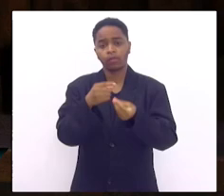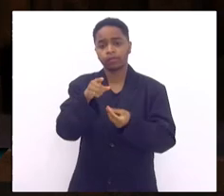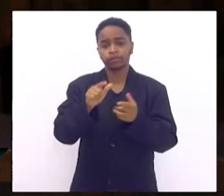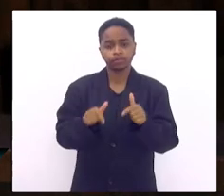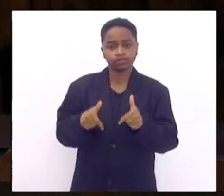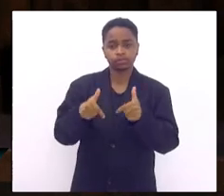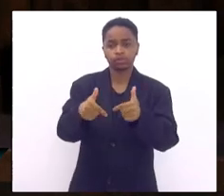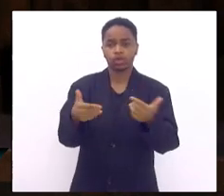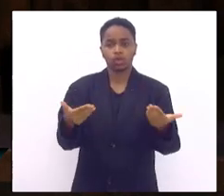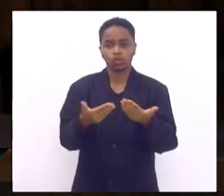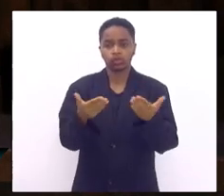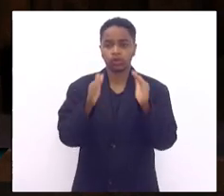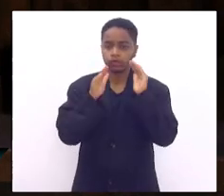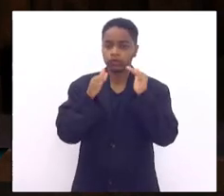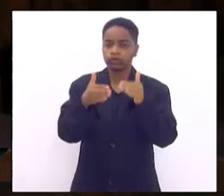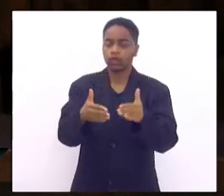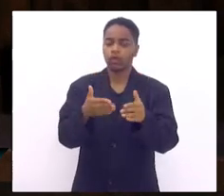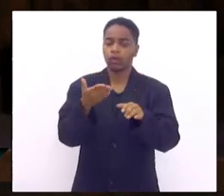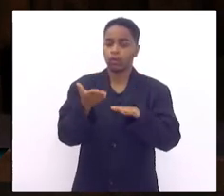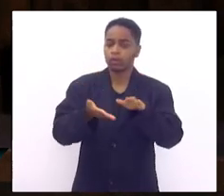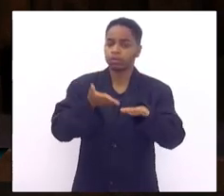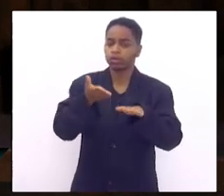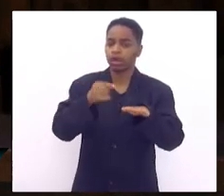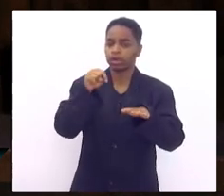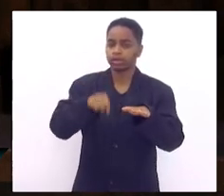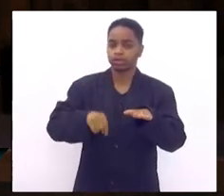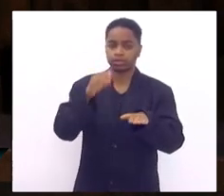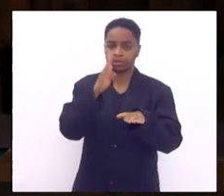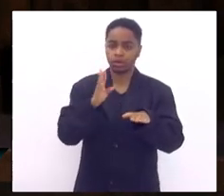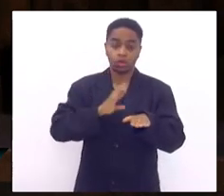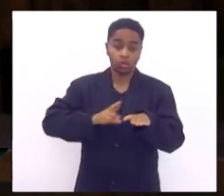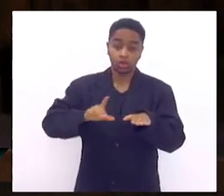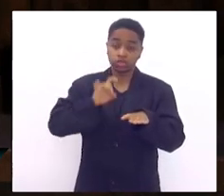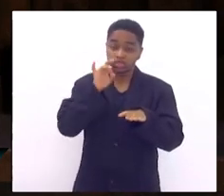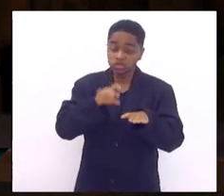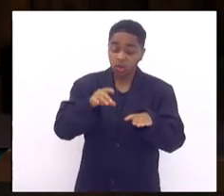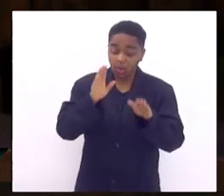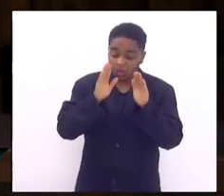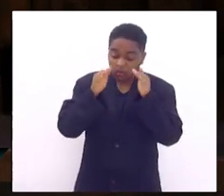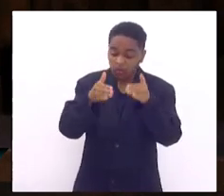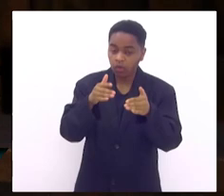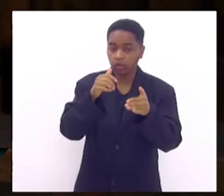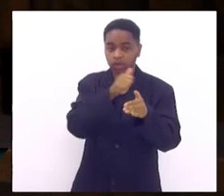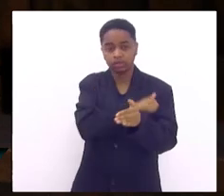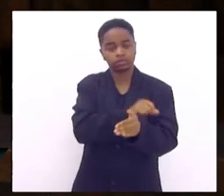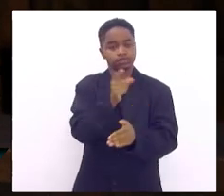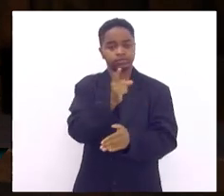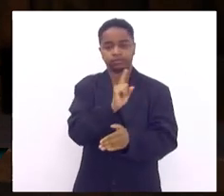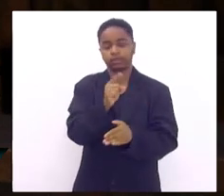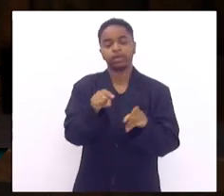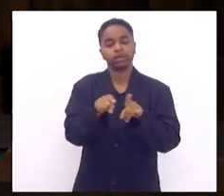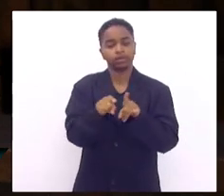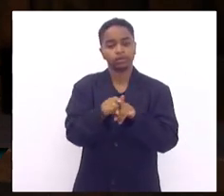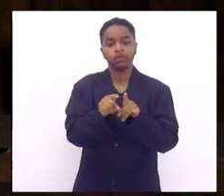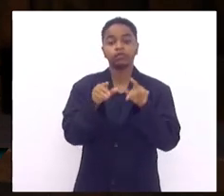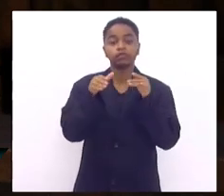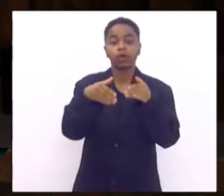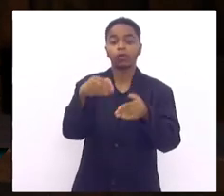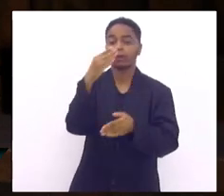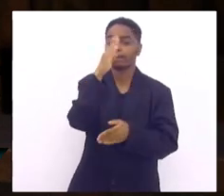brasileira porque não é a podologia pelo Rio de Janeiro você faz pela podologia brasileira e por uma população inteira